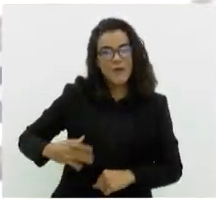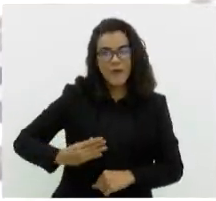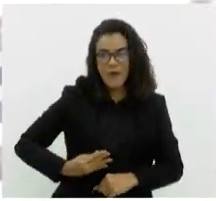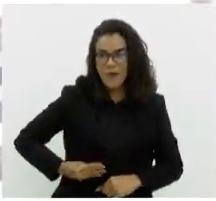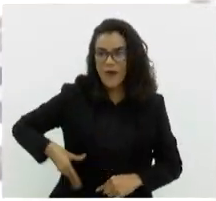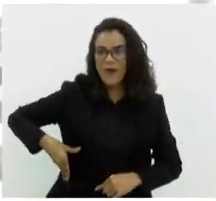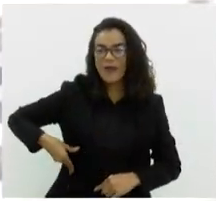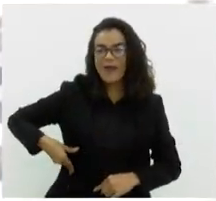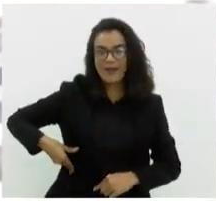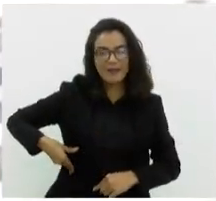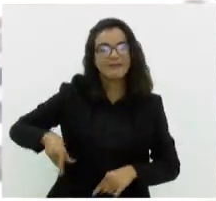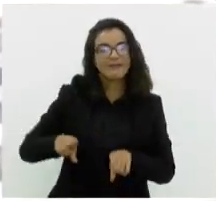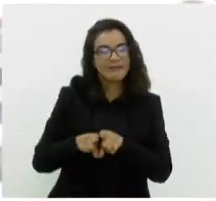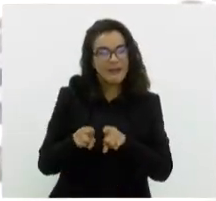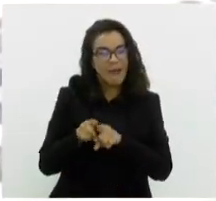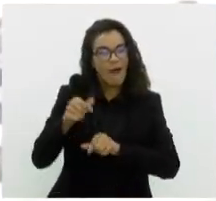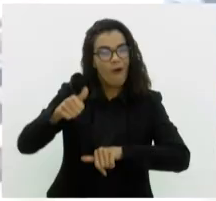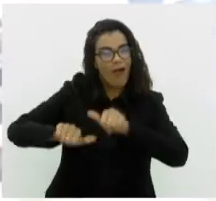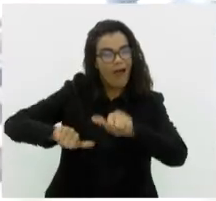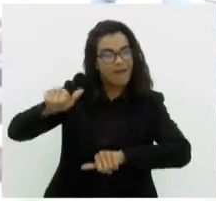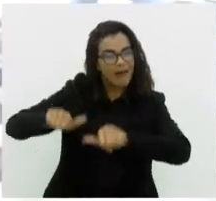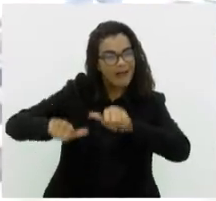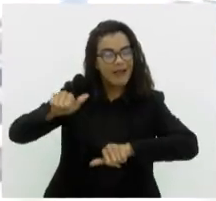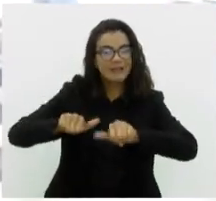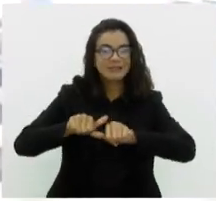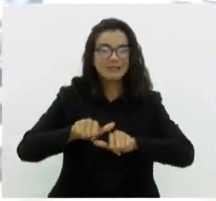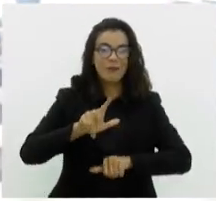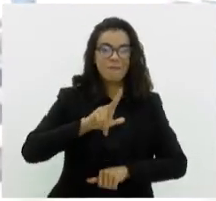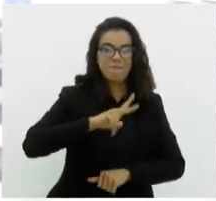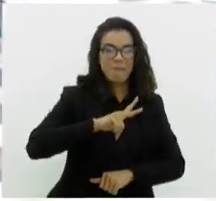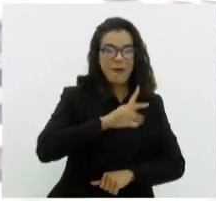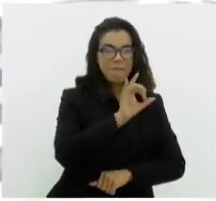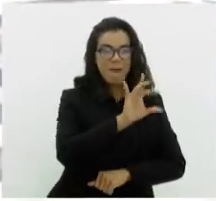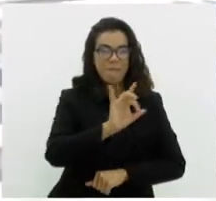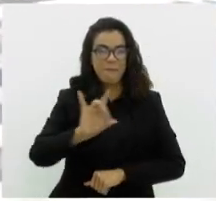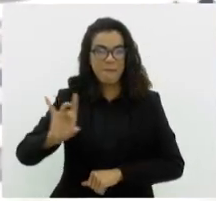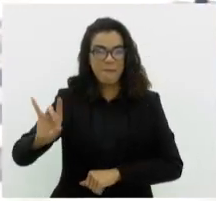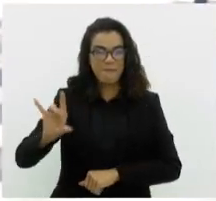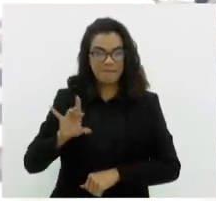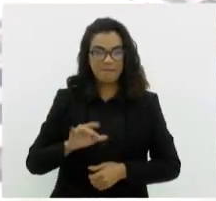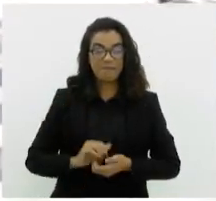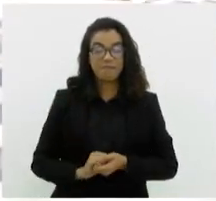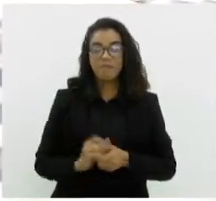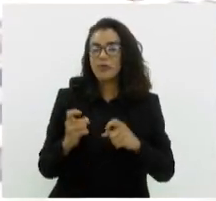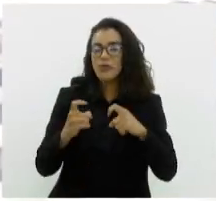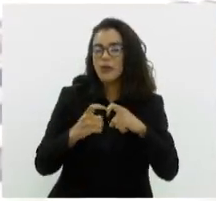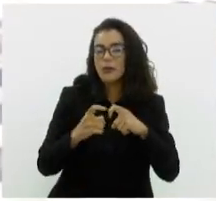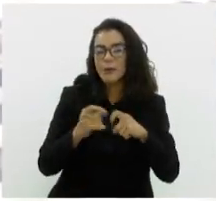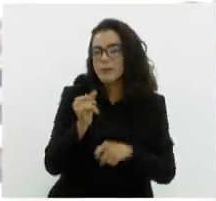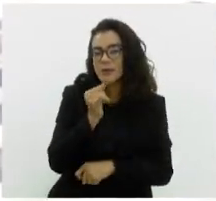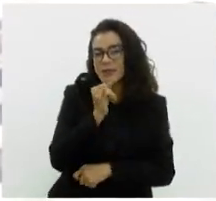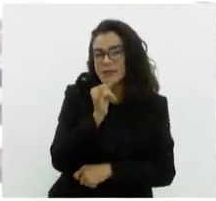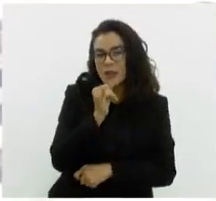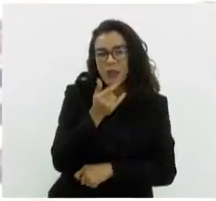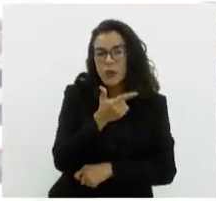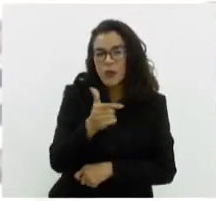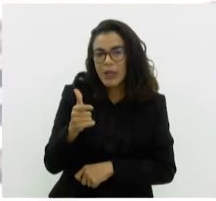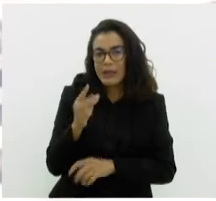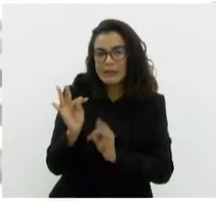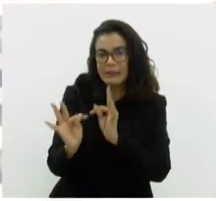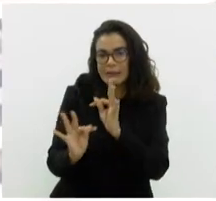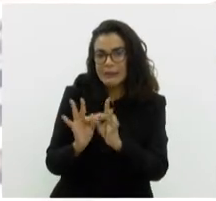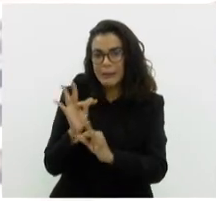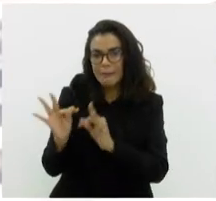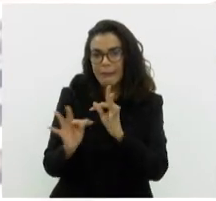conseguinte. E isso aí é uma avaliação individualizada, que existem critérios para indicar. Doutora, e caso não faça o tratamento ou faça de